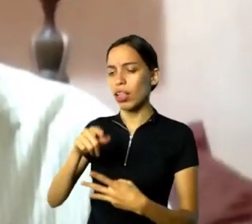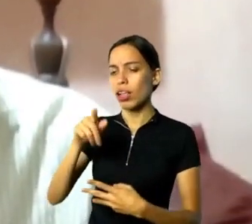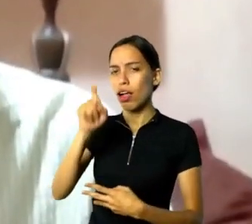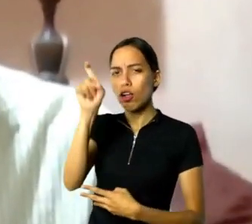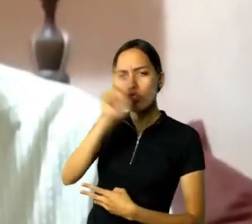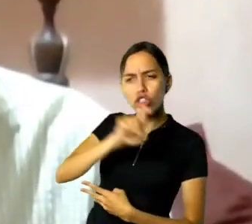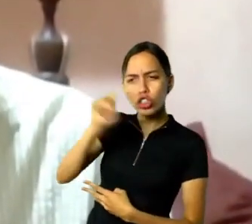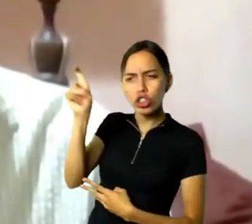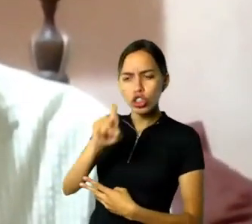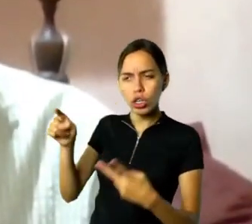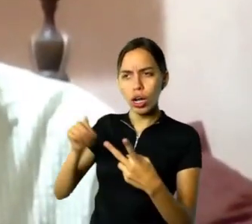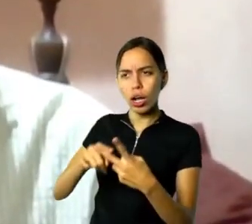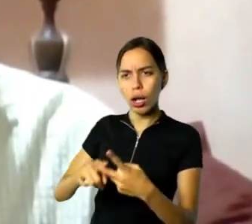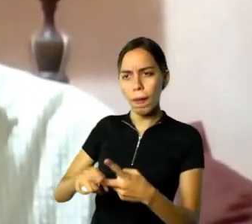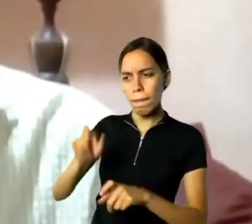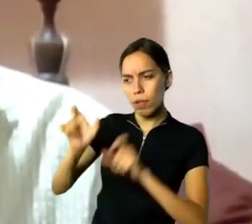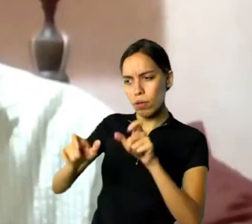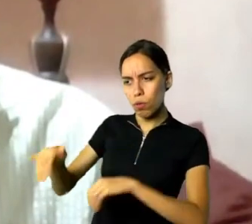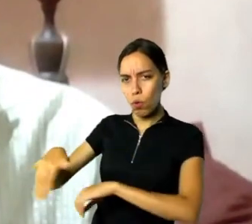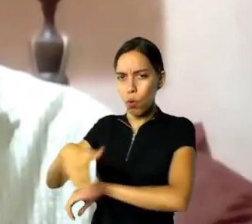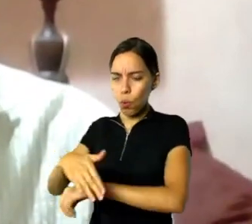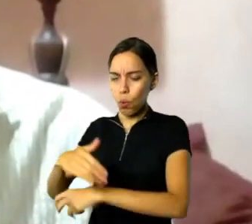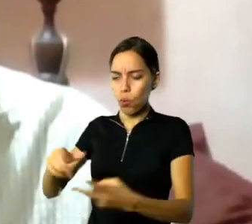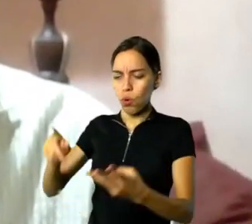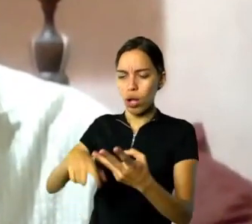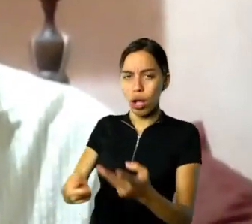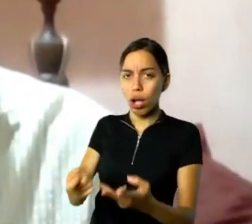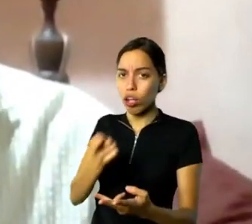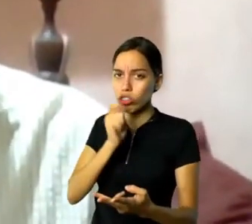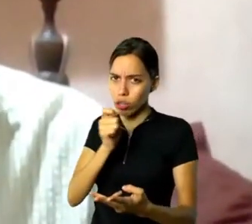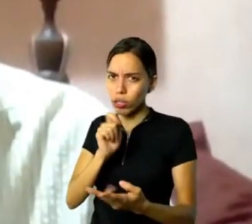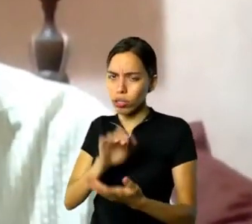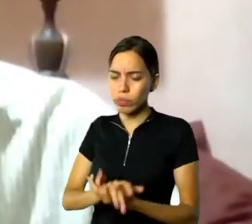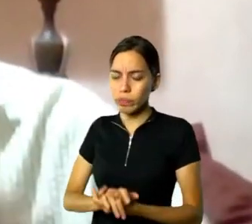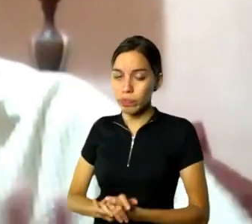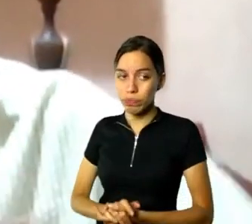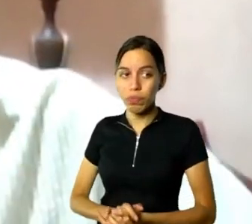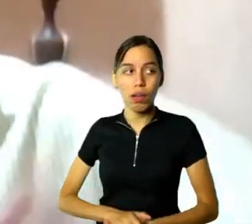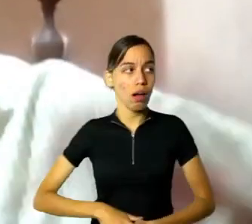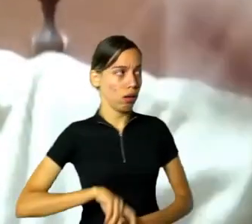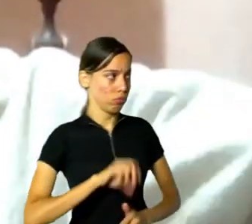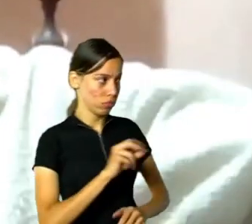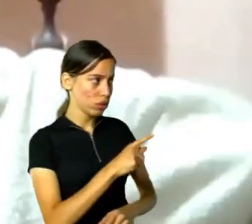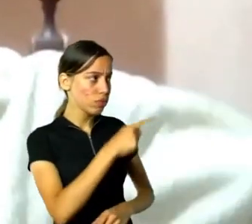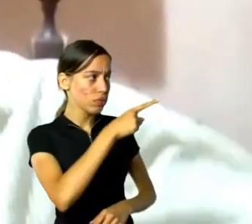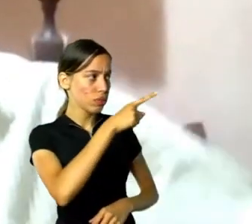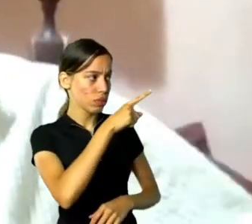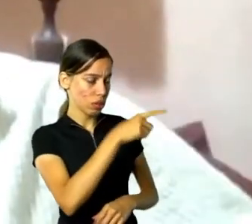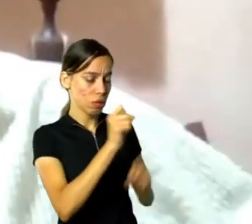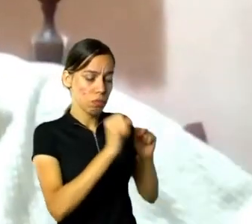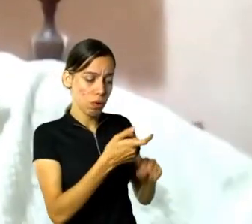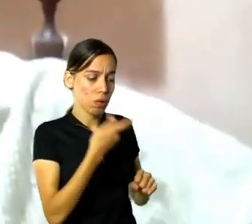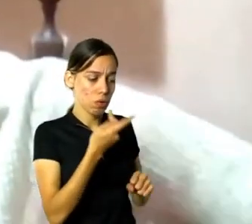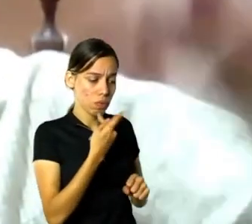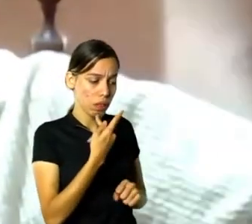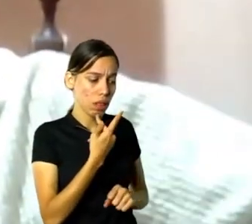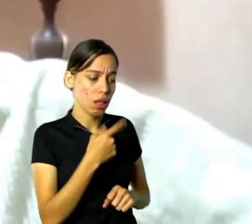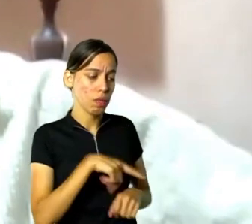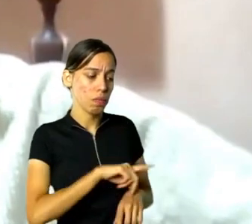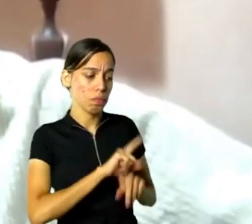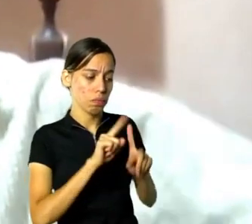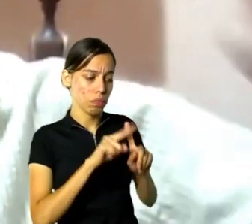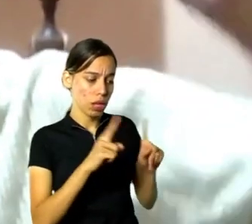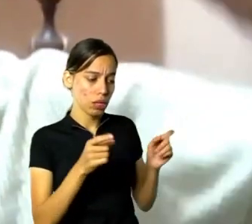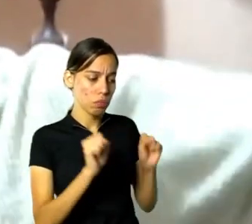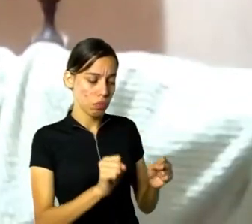rua e drogas. Eles falaram, não, você pode falar disso, desde que você fale dos modernistas, do